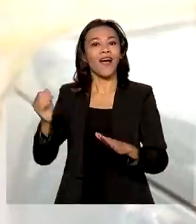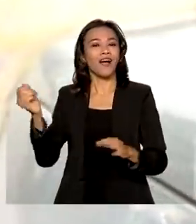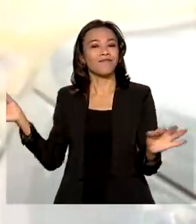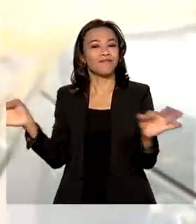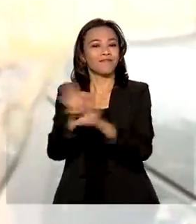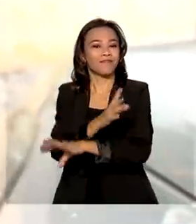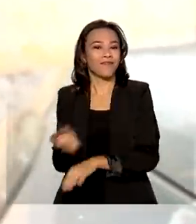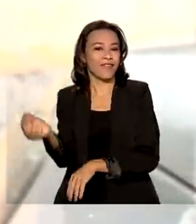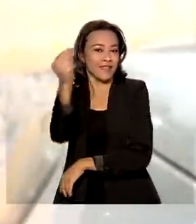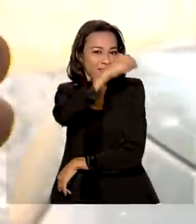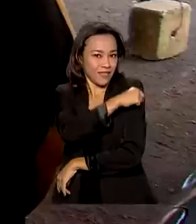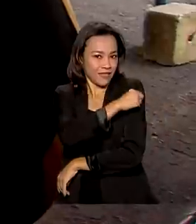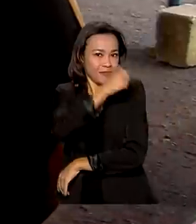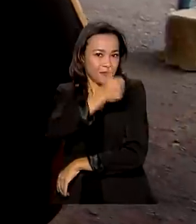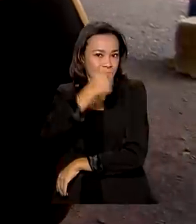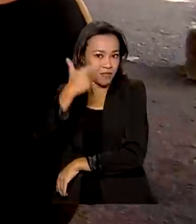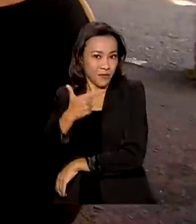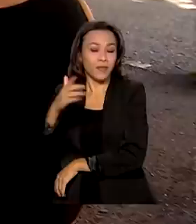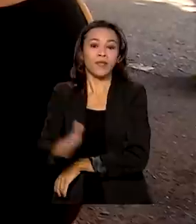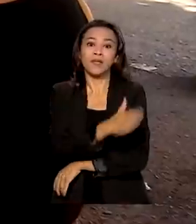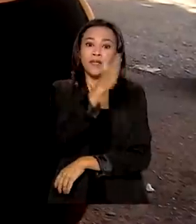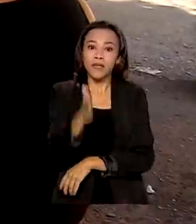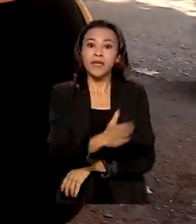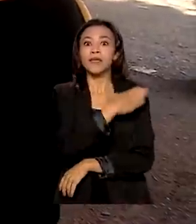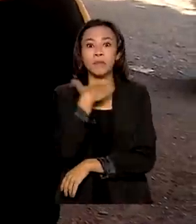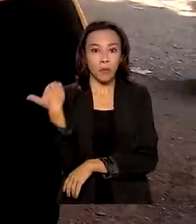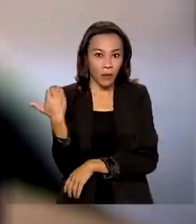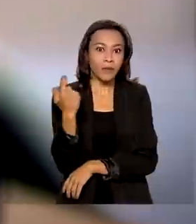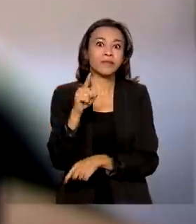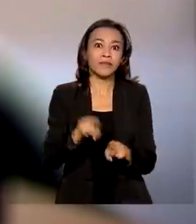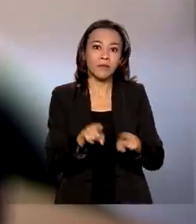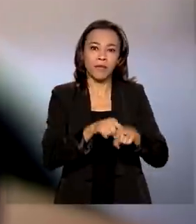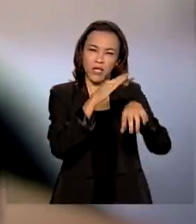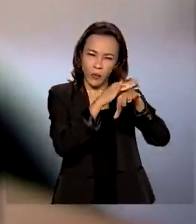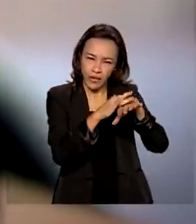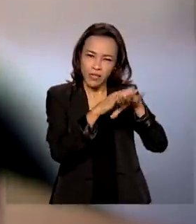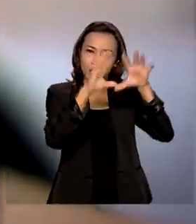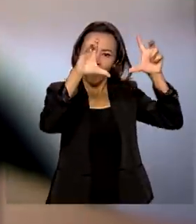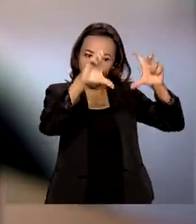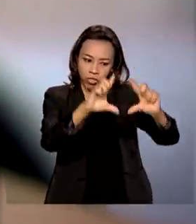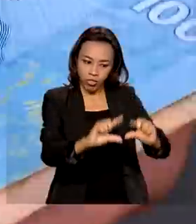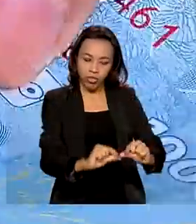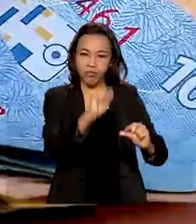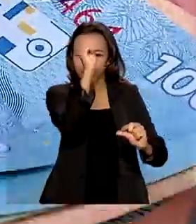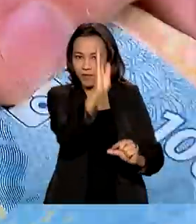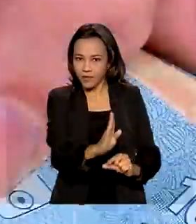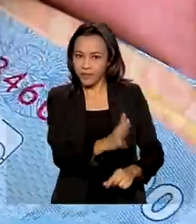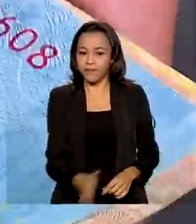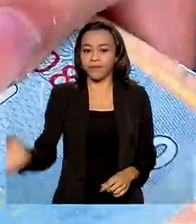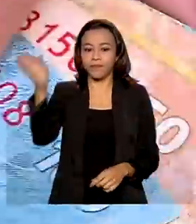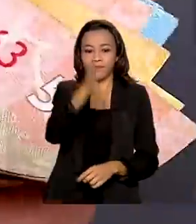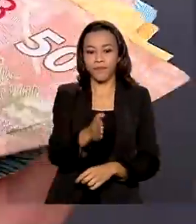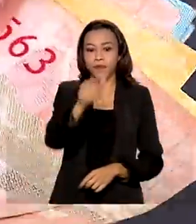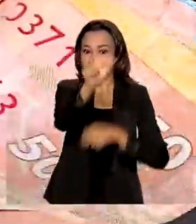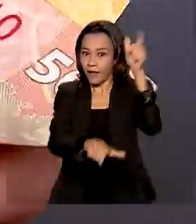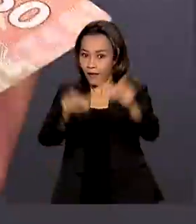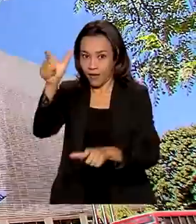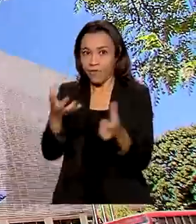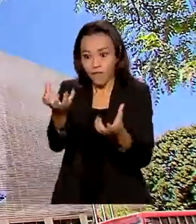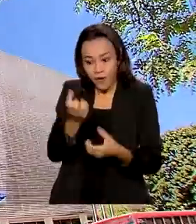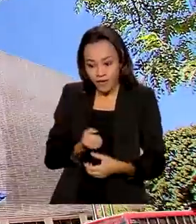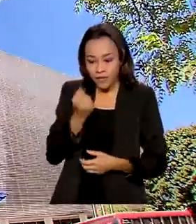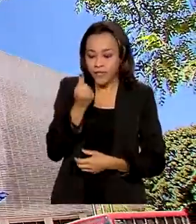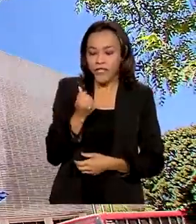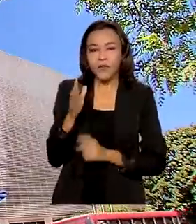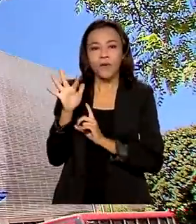completa e os casos positivos e mortes pela doença estão em queda no país. Trabalhadores vão receber parte dos